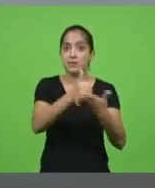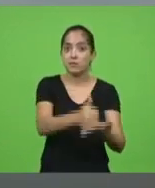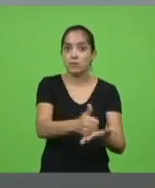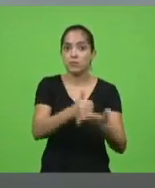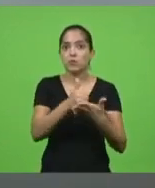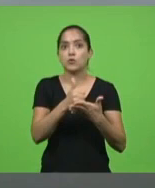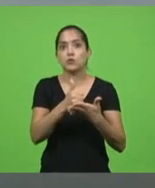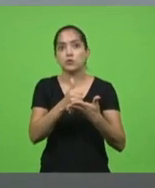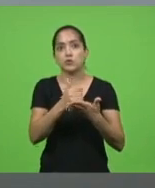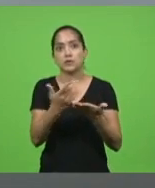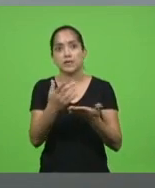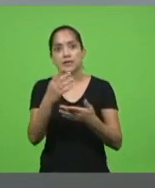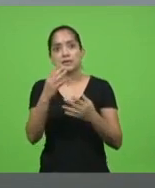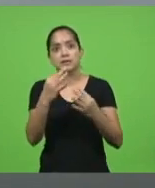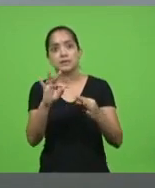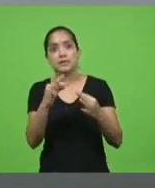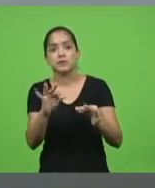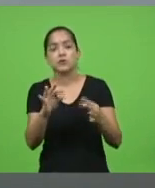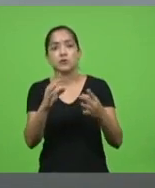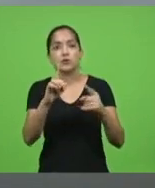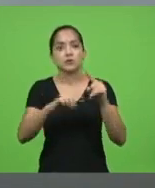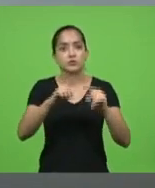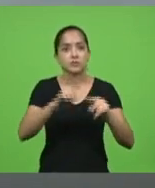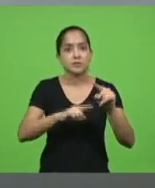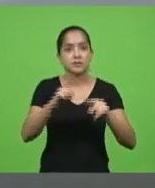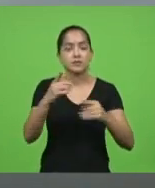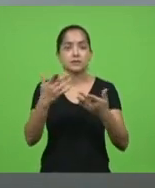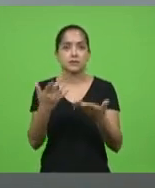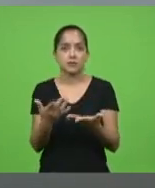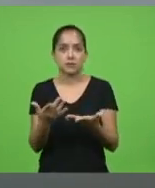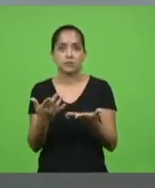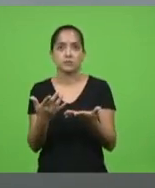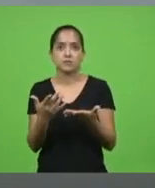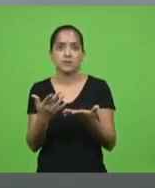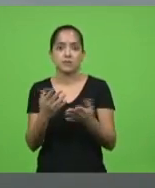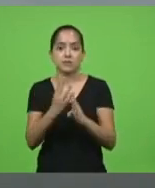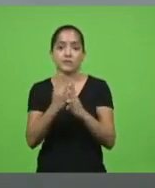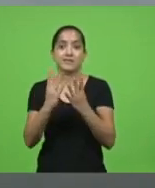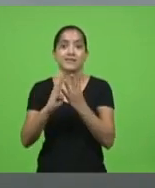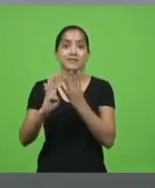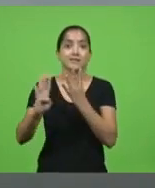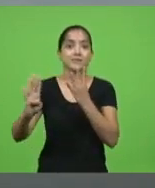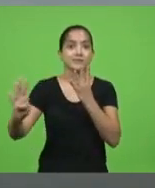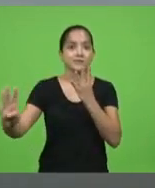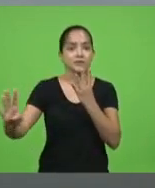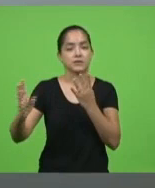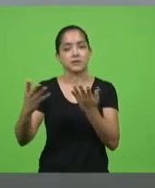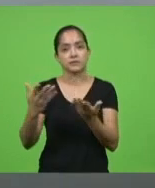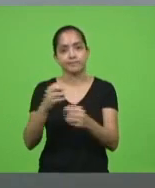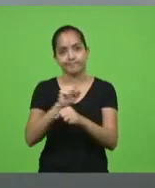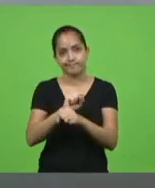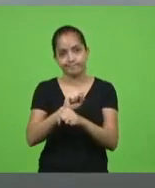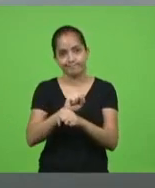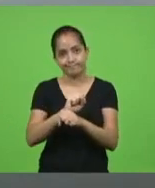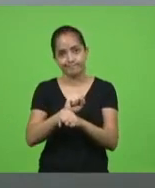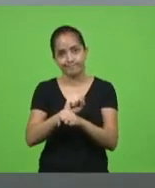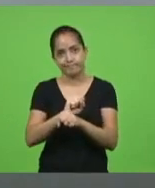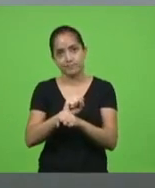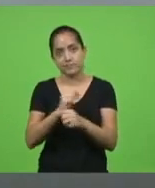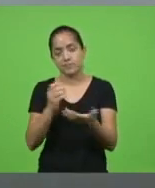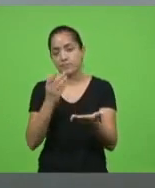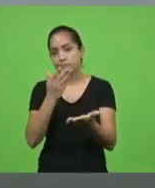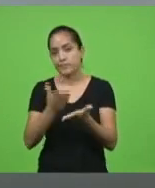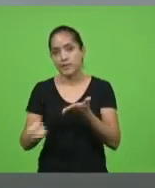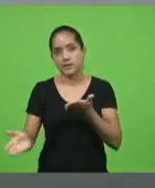tecnológico para que eles não fiquem nessa fila nessa famigerada fila que para mim é a perda total